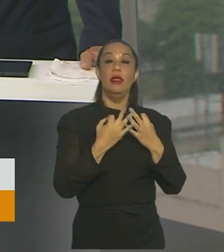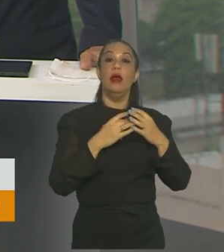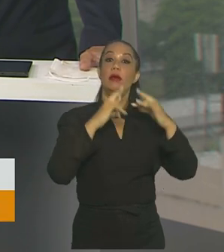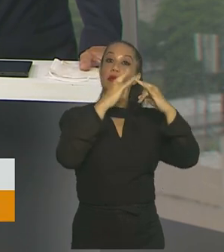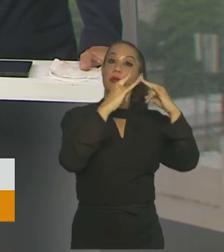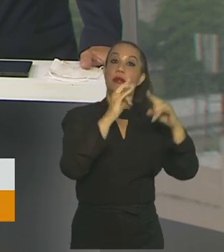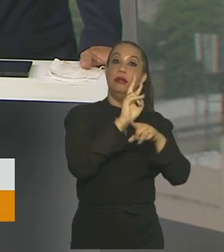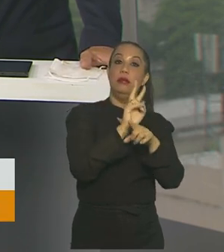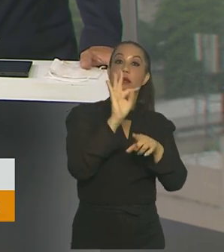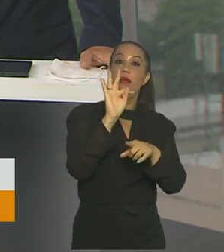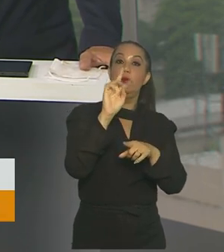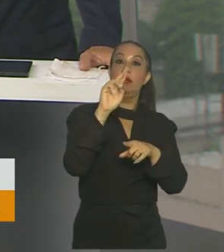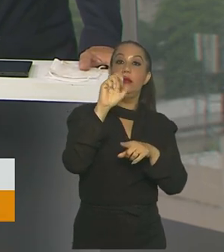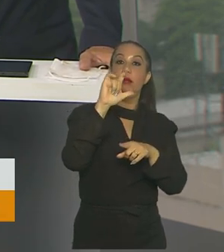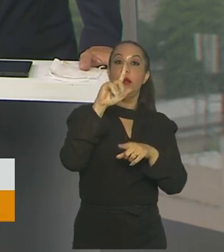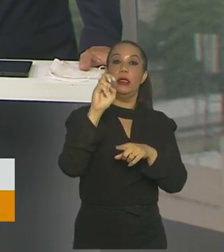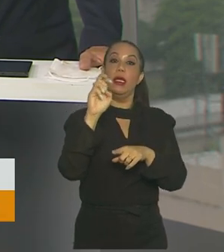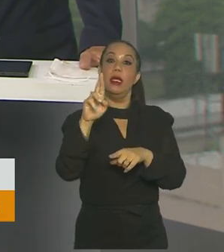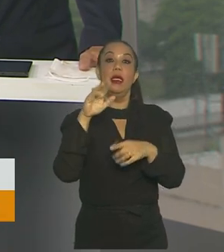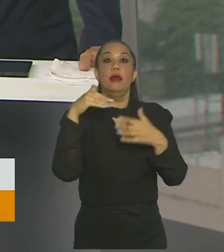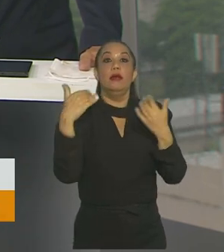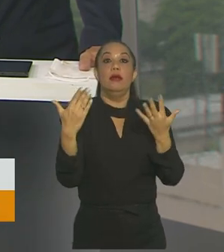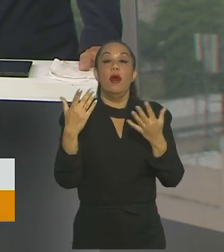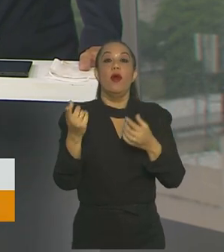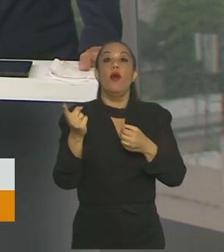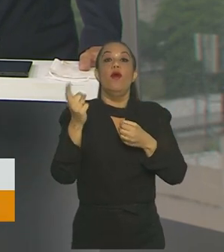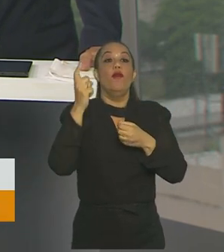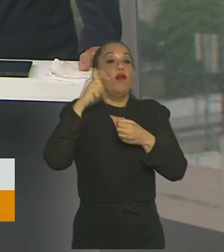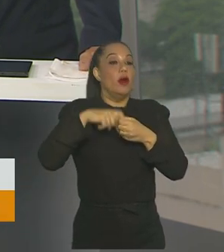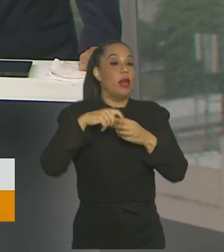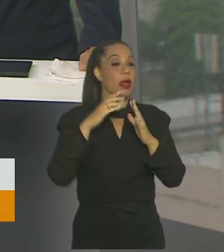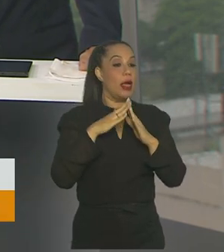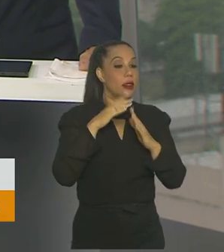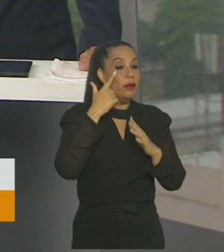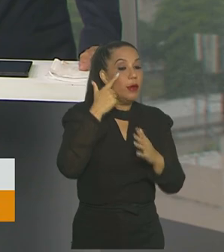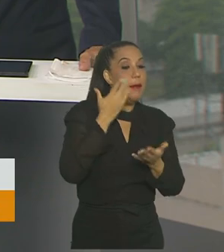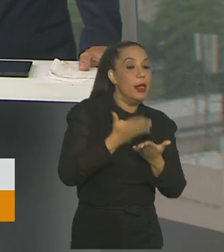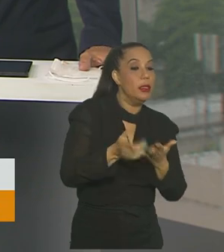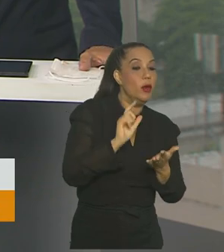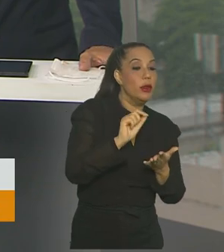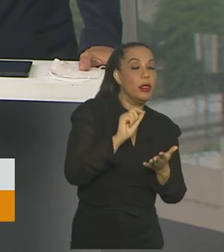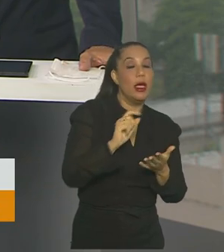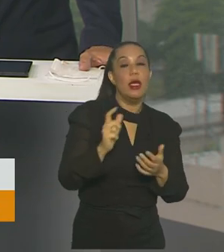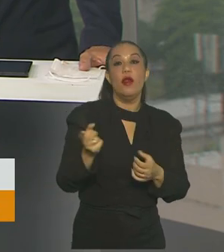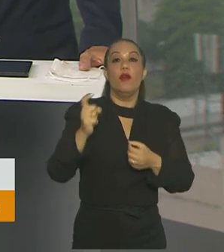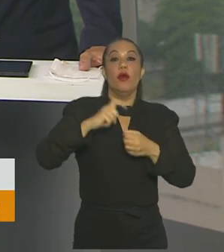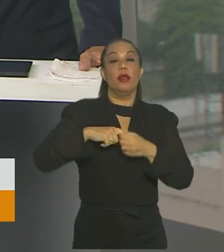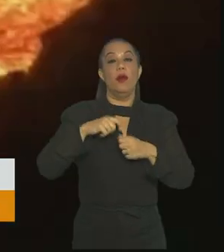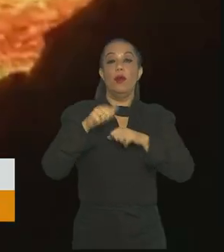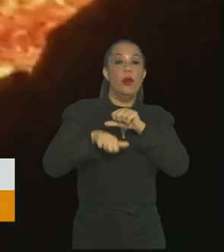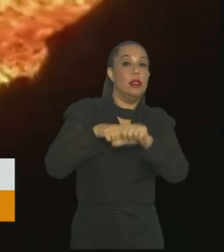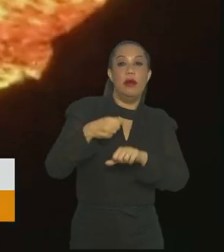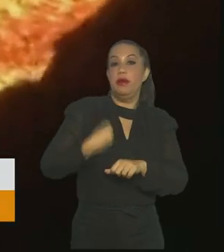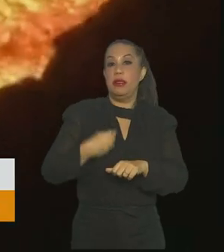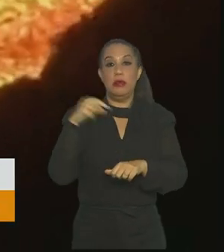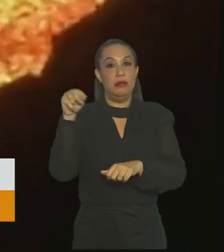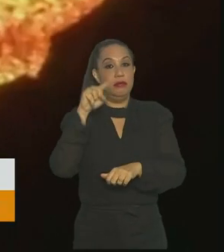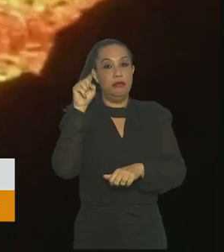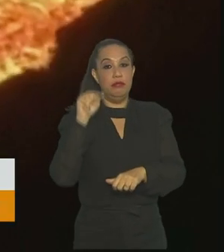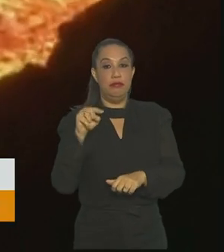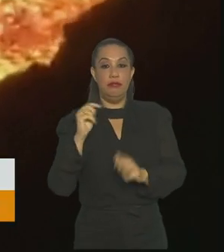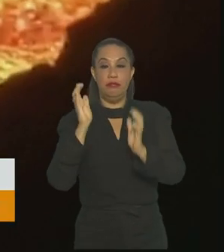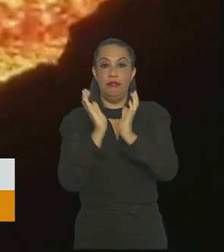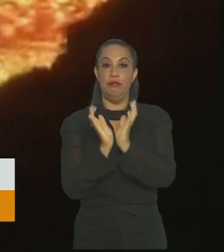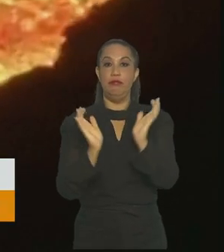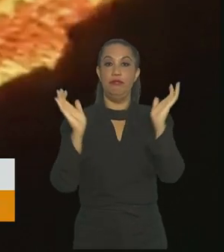e ainda não sabe quando vai poder rever o que sobrou da casa e recomeçar a vida. No Cumbre